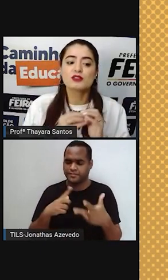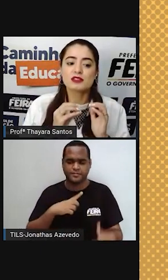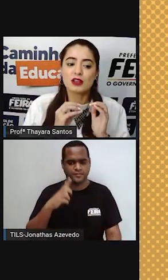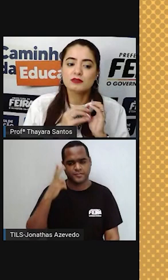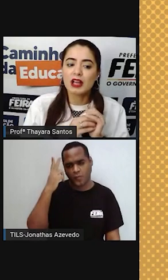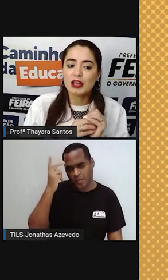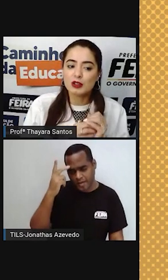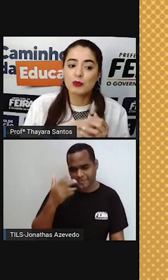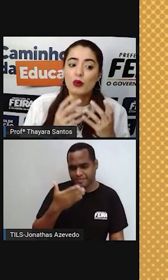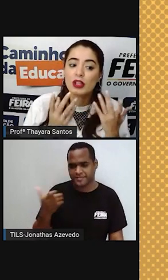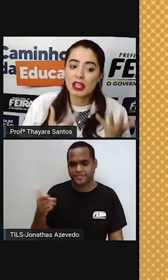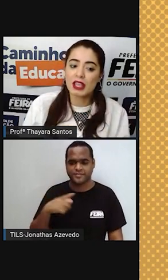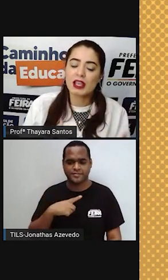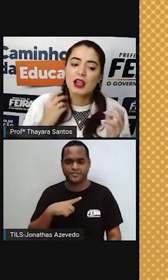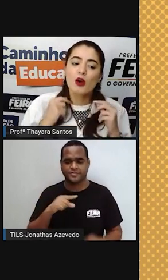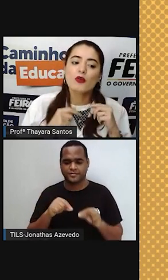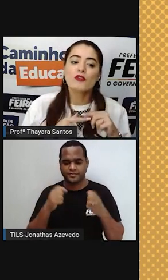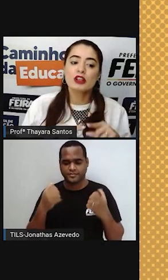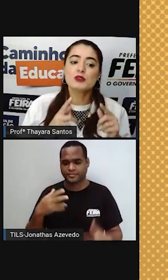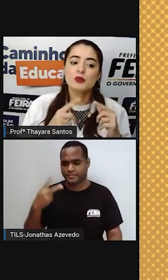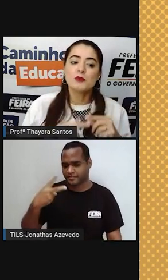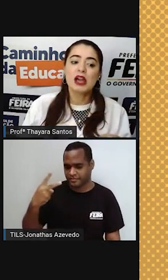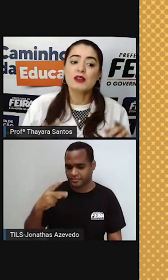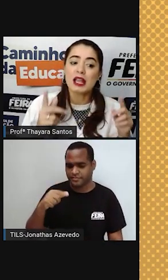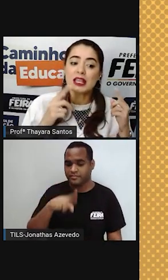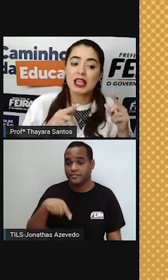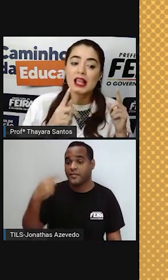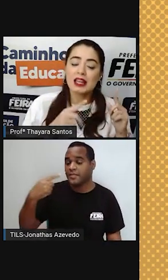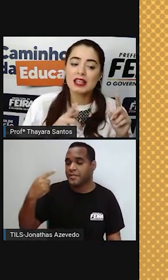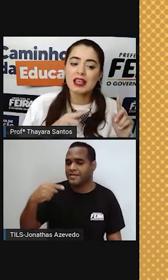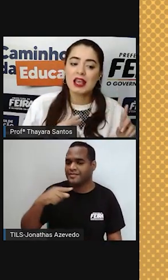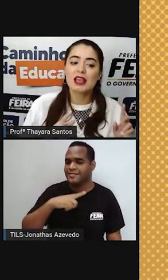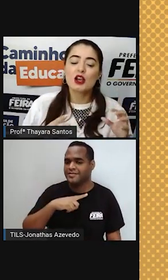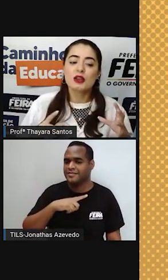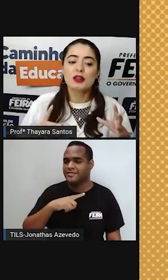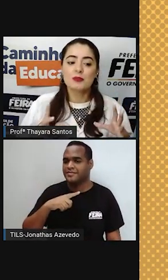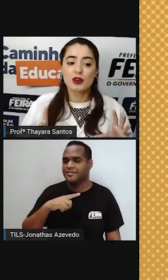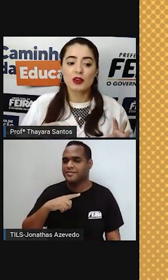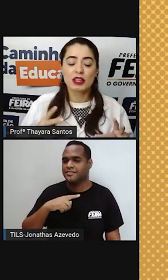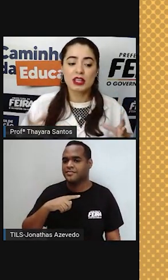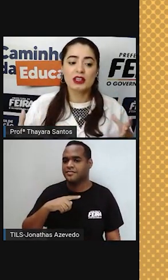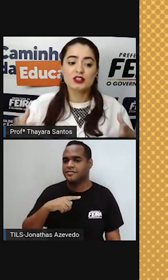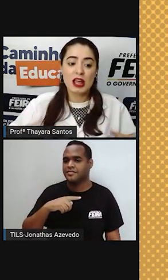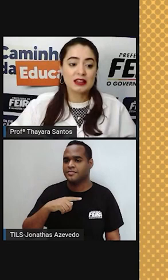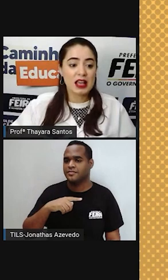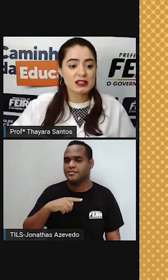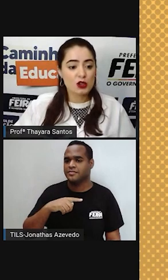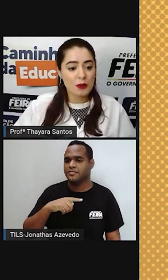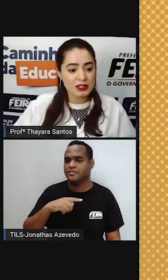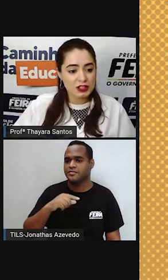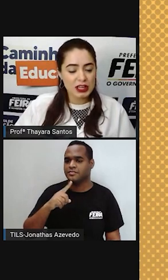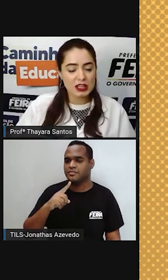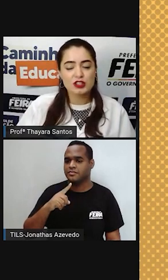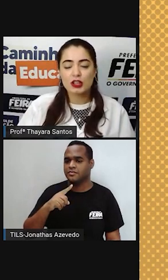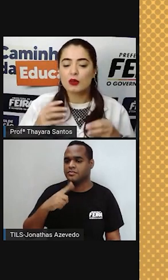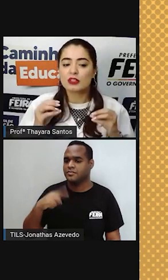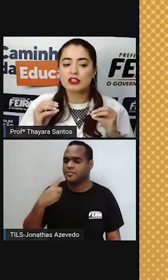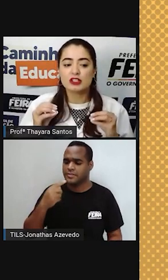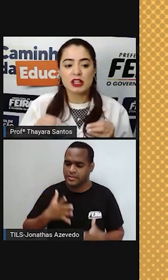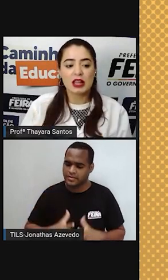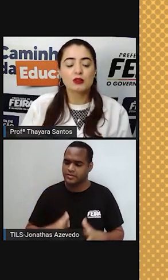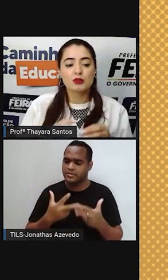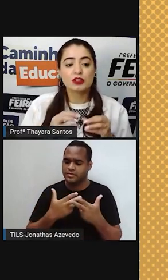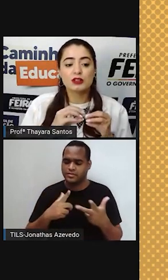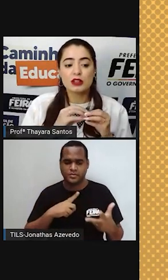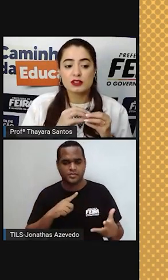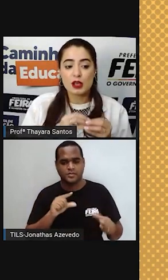de ovócito secundário. Por quê? O ovócito primário é aquele que já nasce com a gente, quando